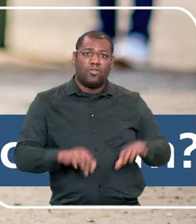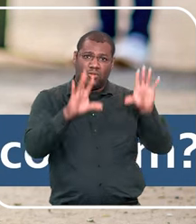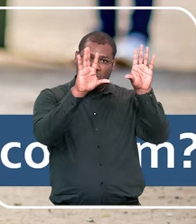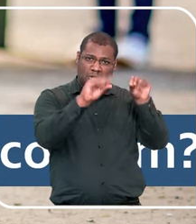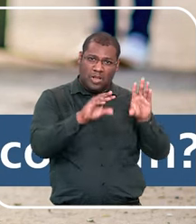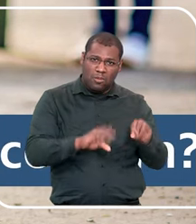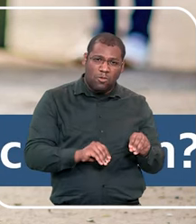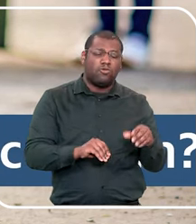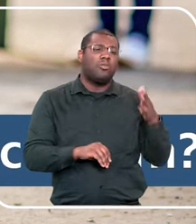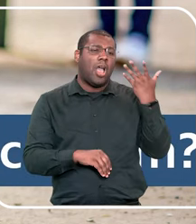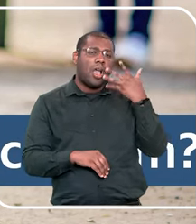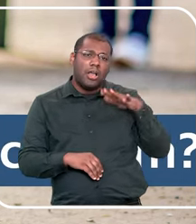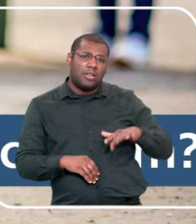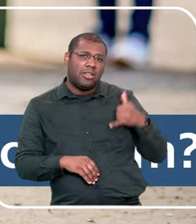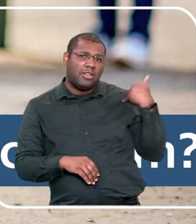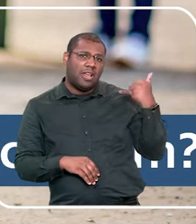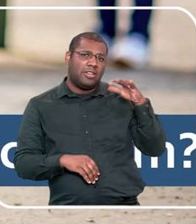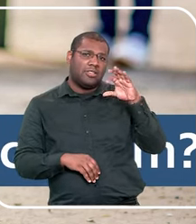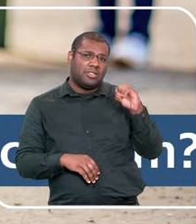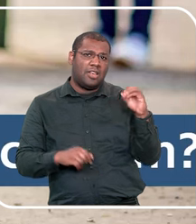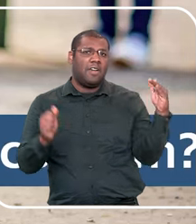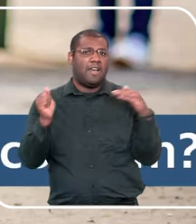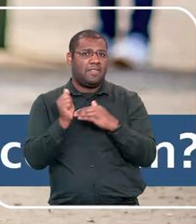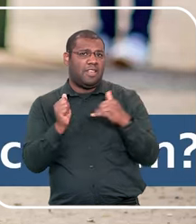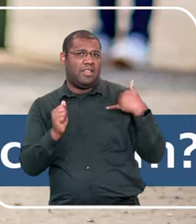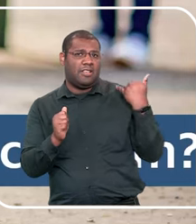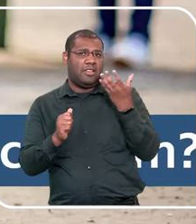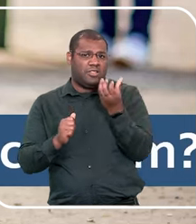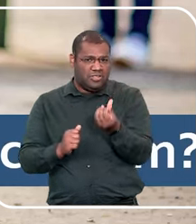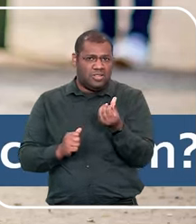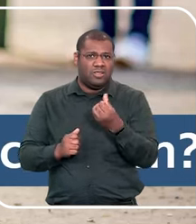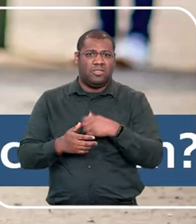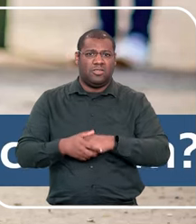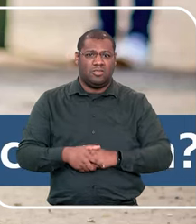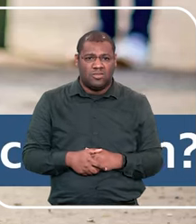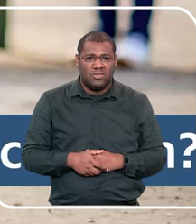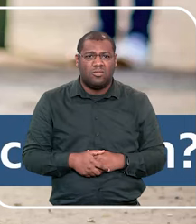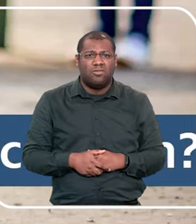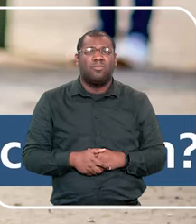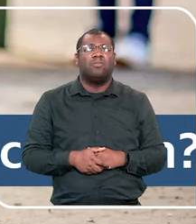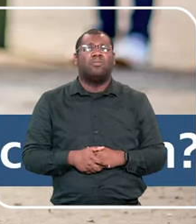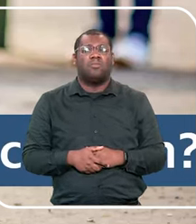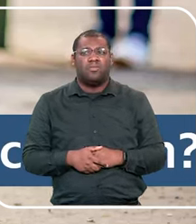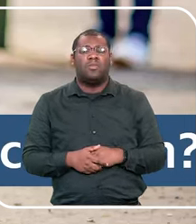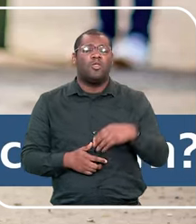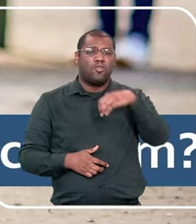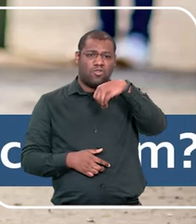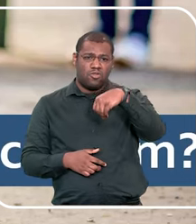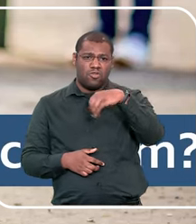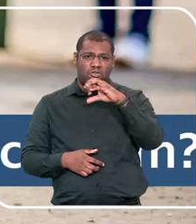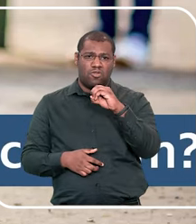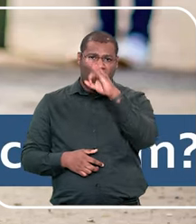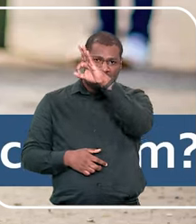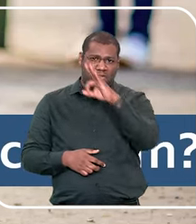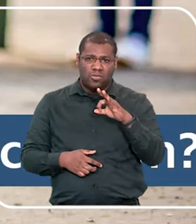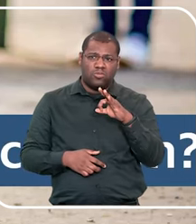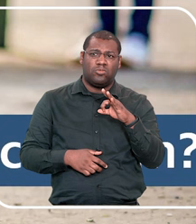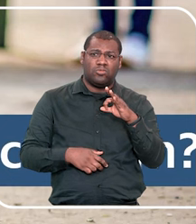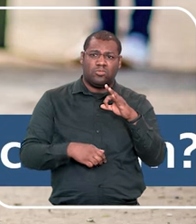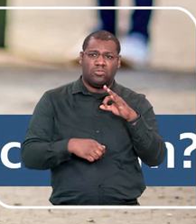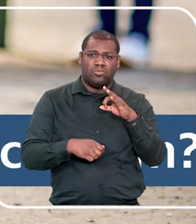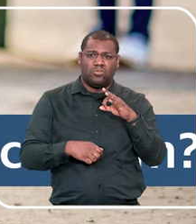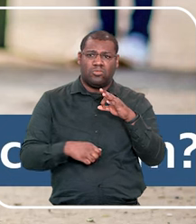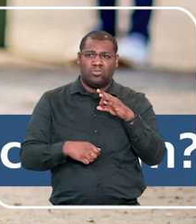acontecem na primeira infância, e que diz que a maioria dos abusos sexuais, gente, esmagadora, assim, mais de 90%, eu acredito,